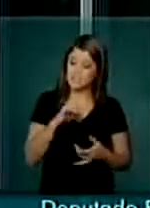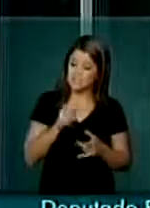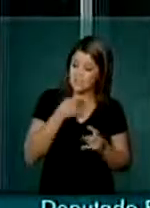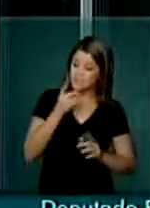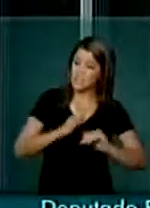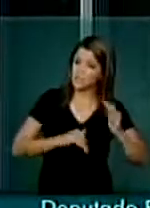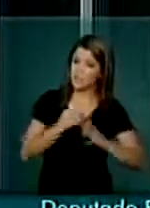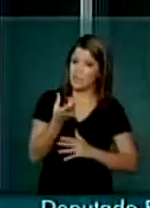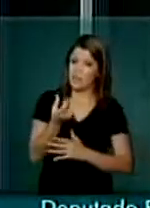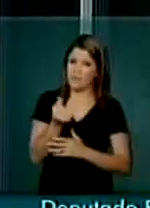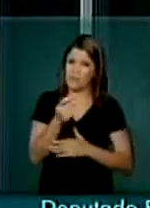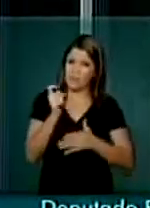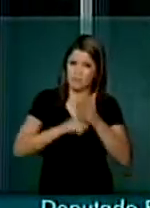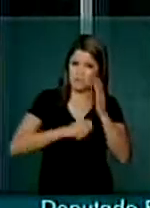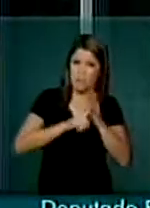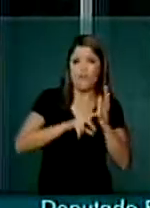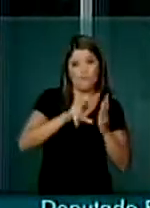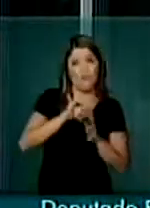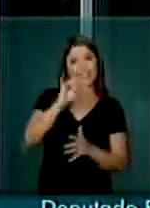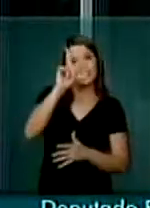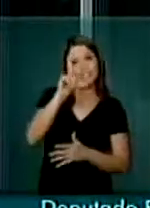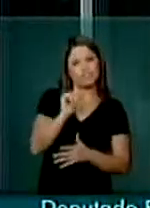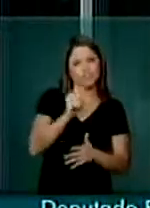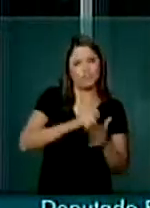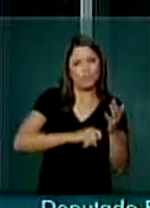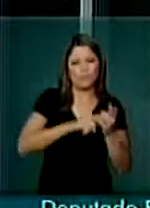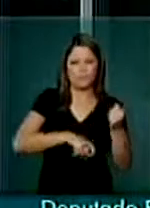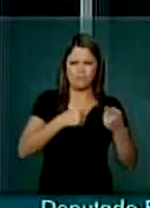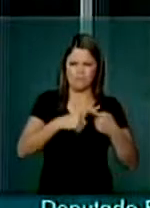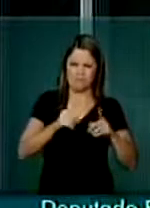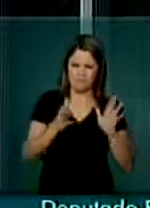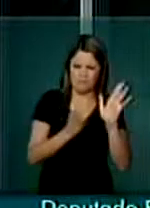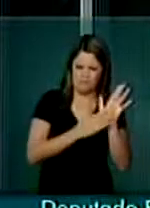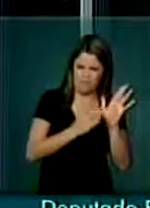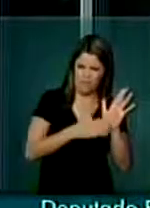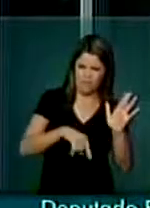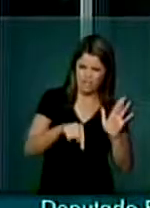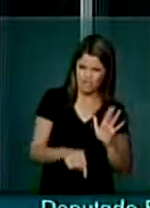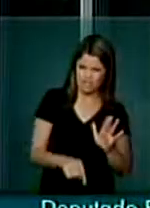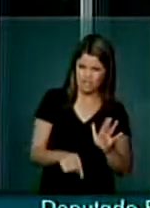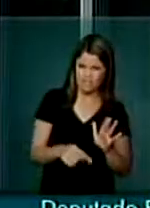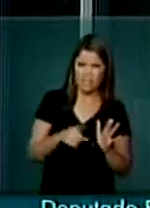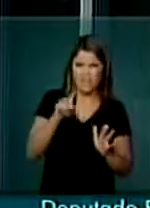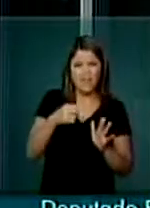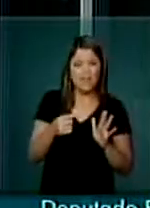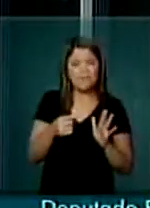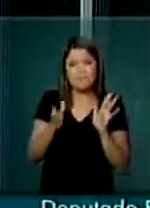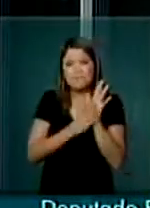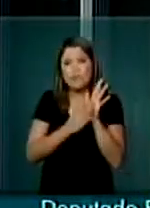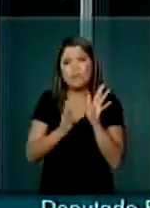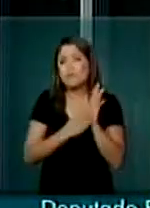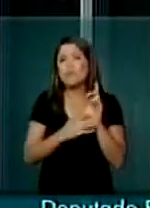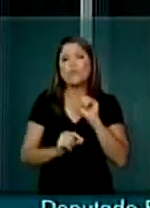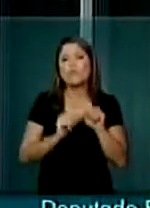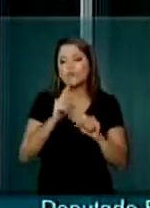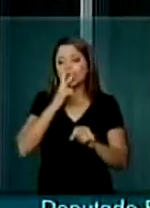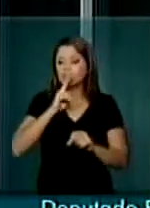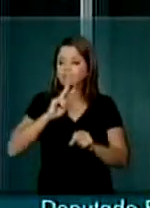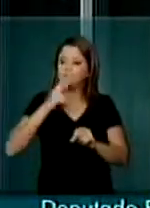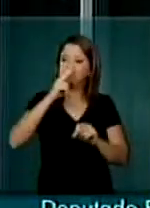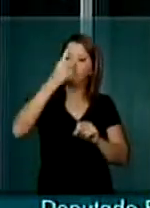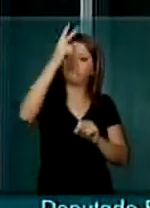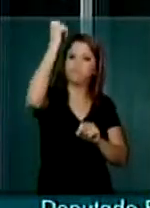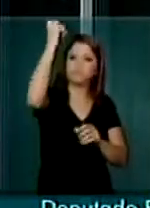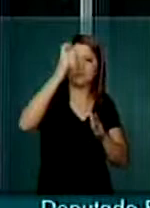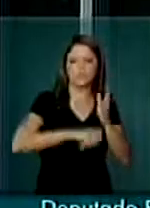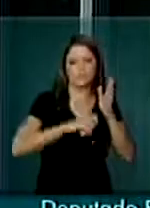tributária, acha que vai baixar o imposto e as propostas que chegam aqui são propostas, senhor presidente, para aumentar impostos